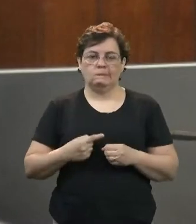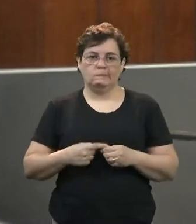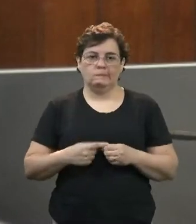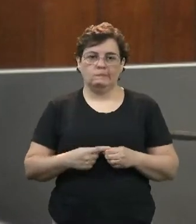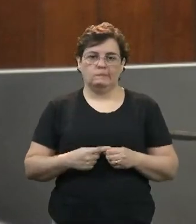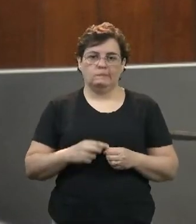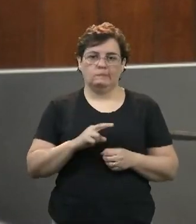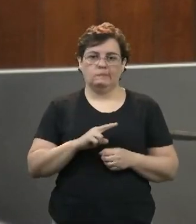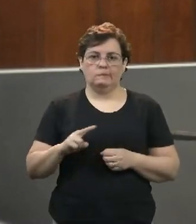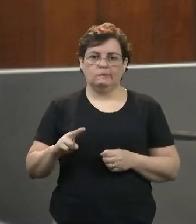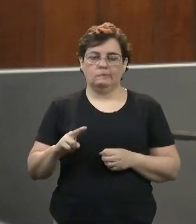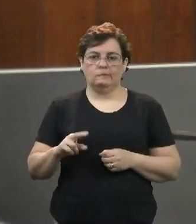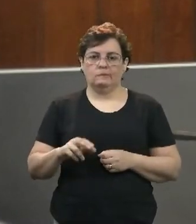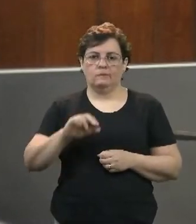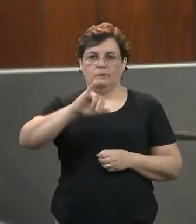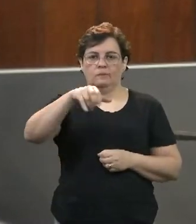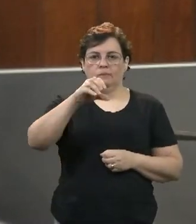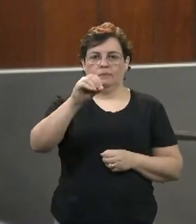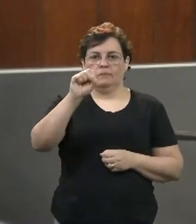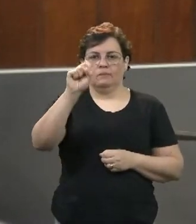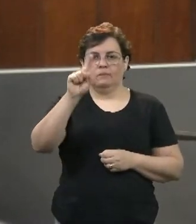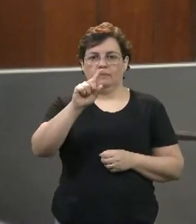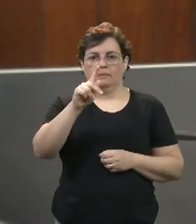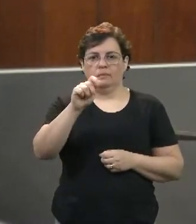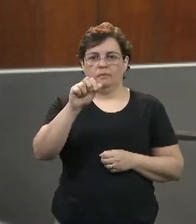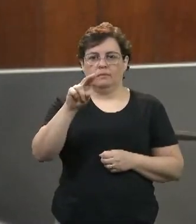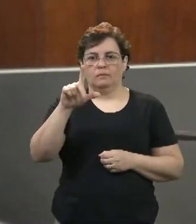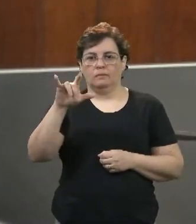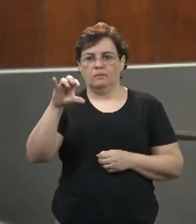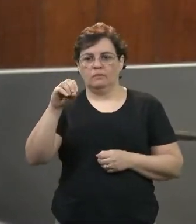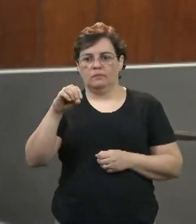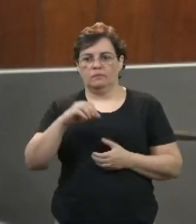o querido amigo Zé Paulino. Tenha a palavra, Zé Paulino.